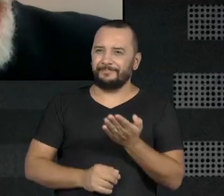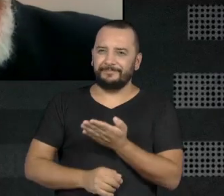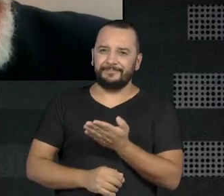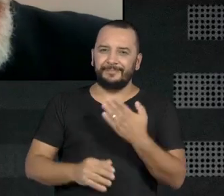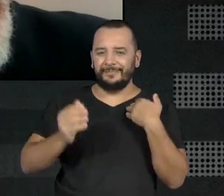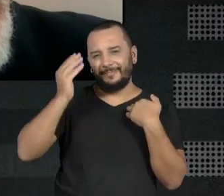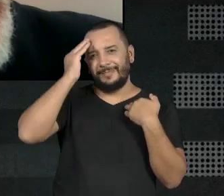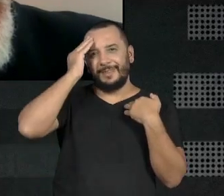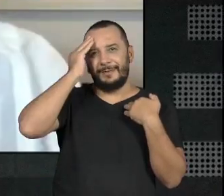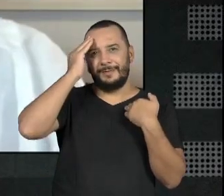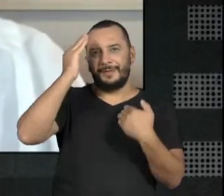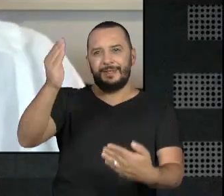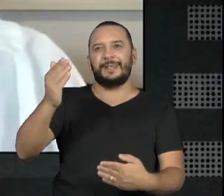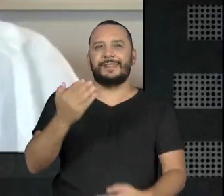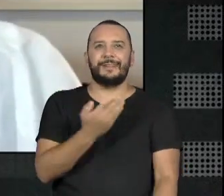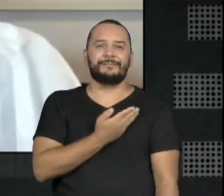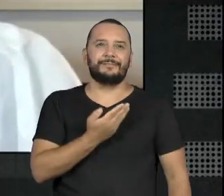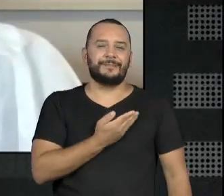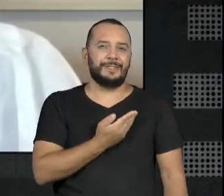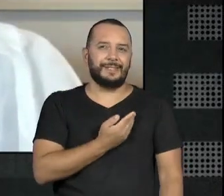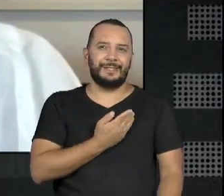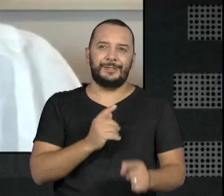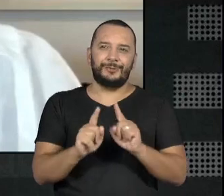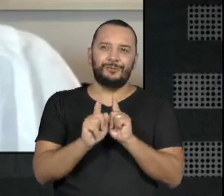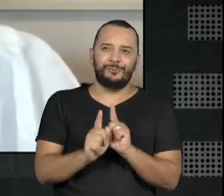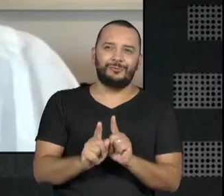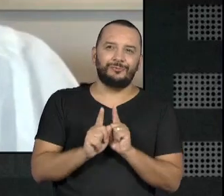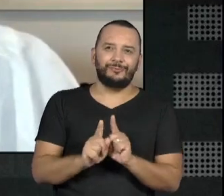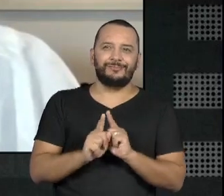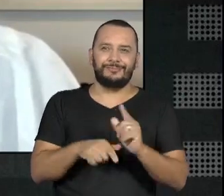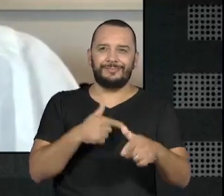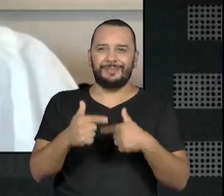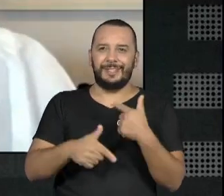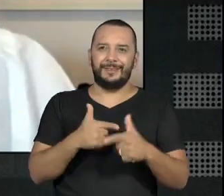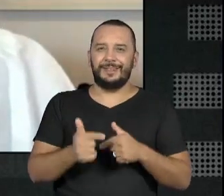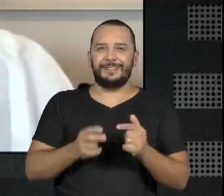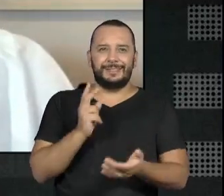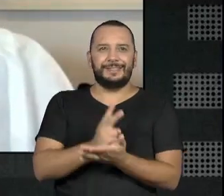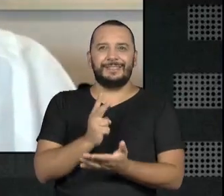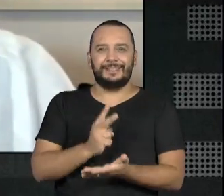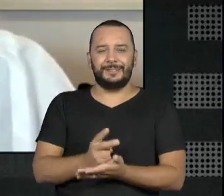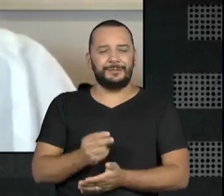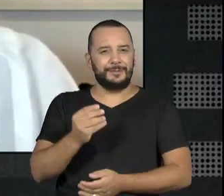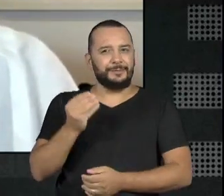Obrigado por ser seu amigo, companheiro de profissão. Um beijo.